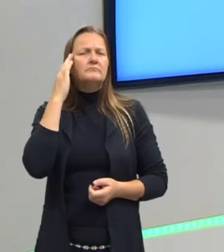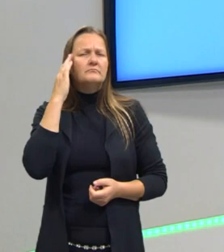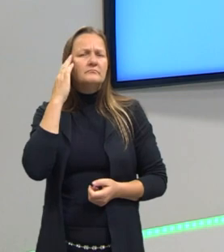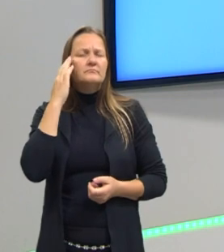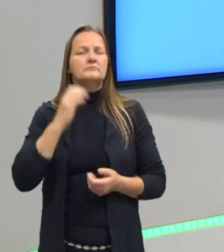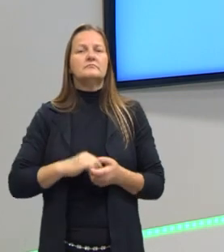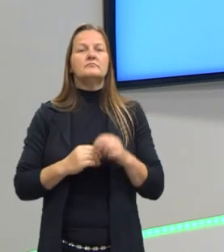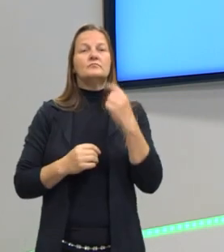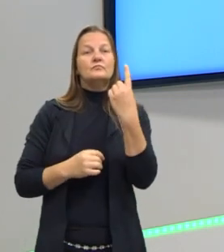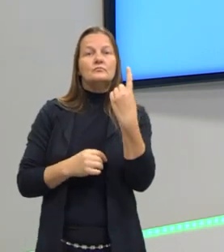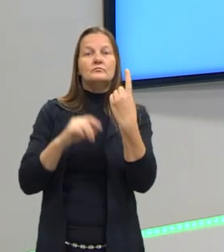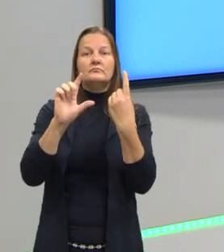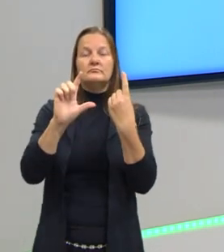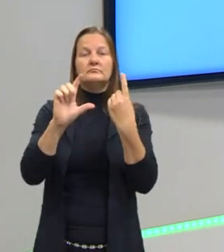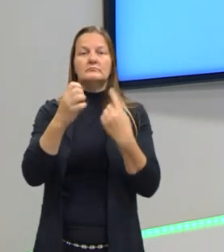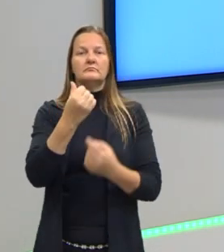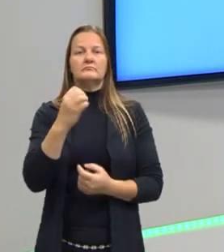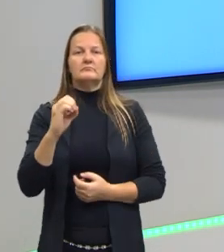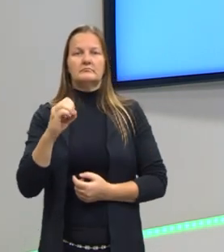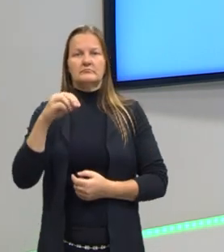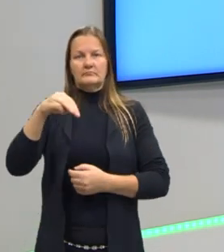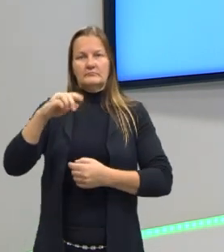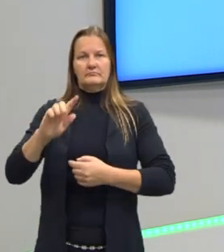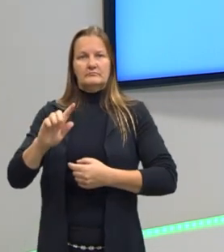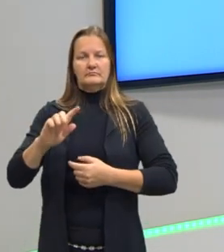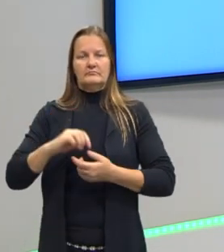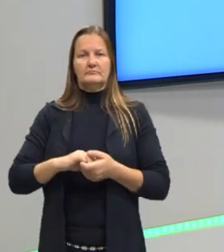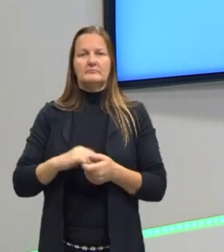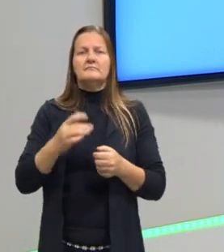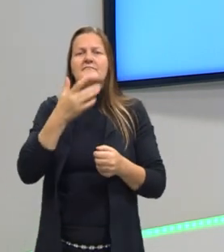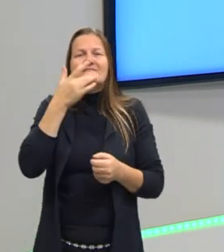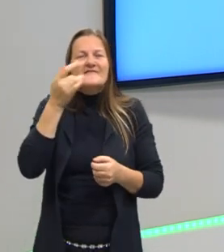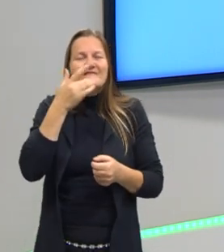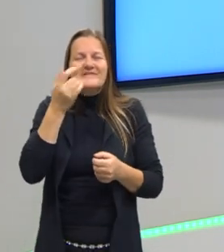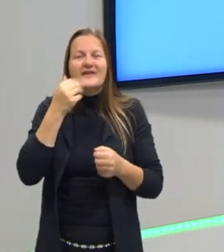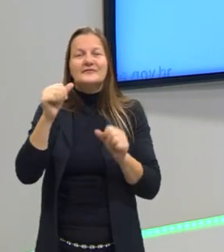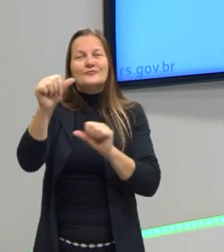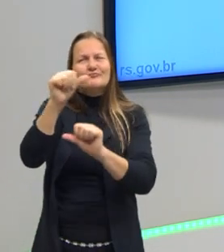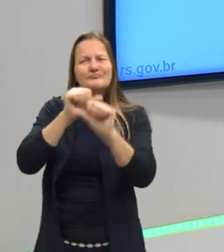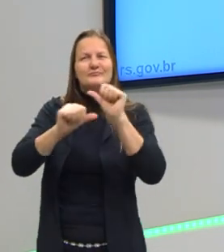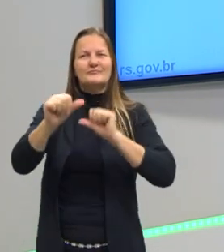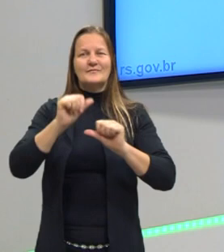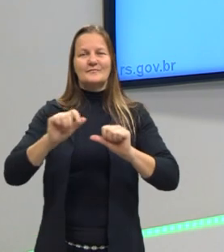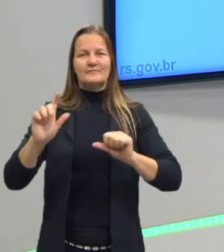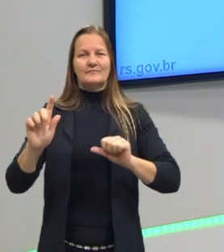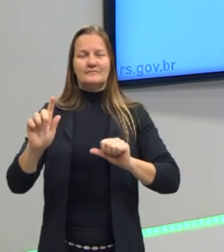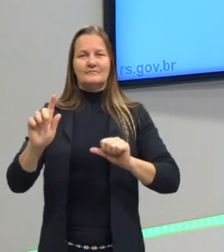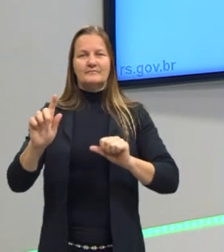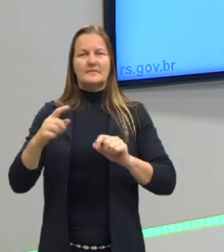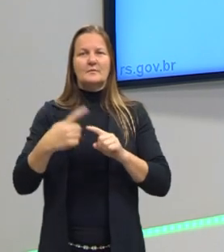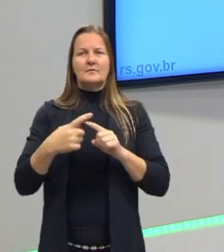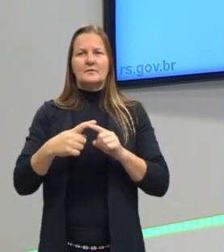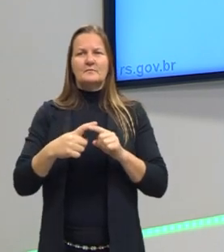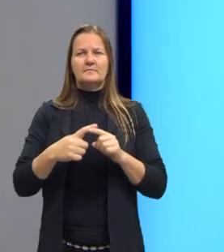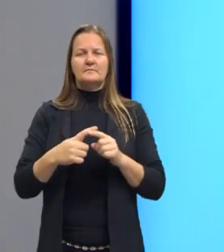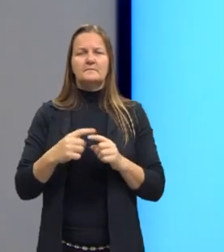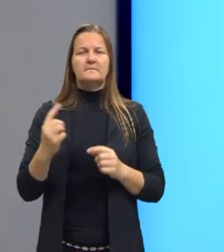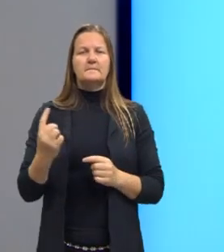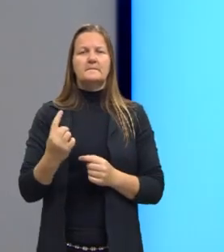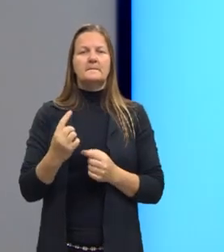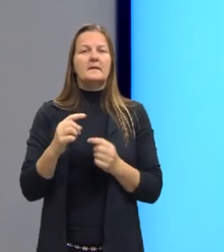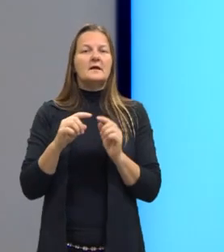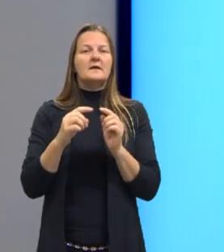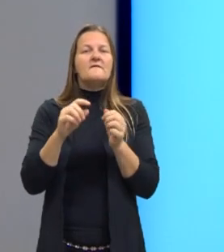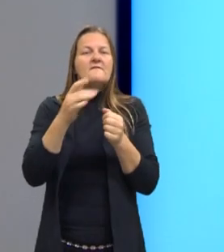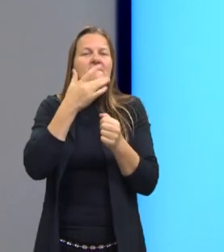em um litro eu tenho 60 miligramas, mas é mais fácil eu já passar para gramas, até para não ter um valor muito alto, porque